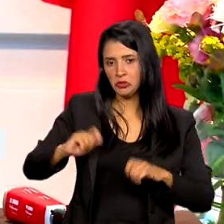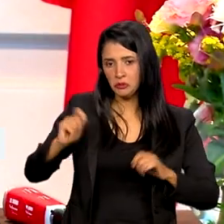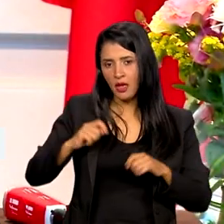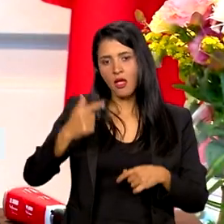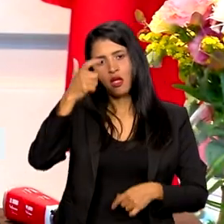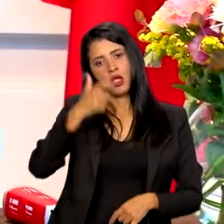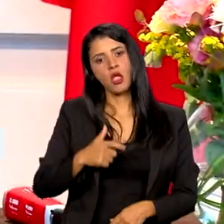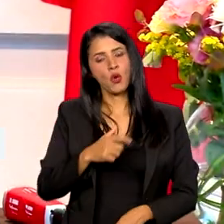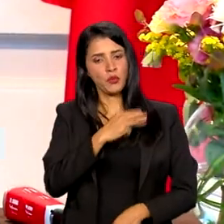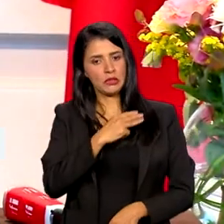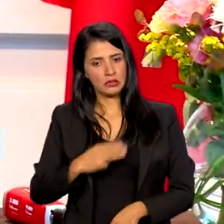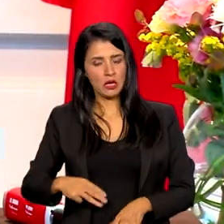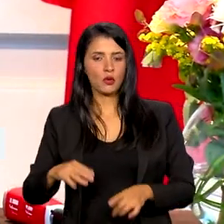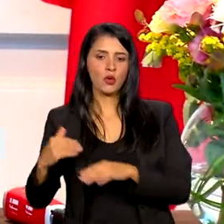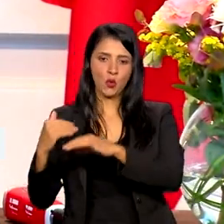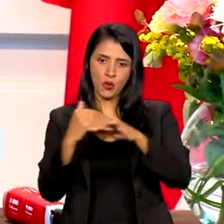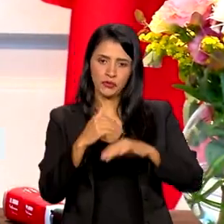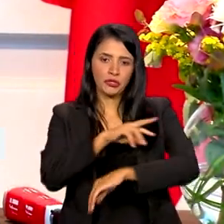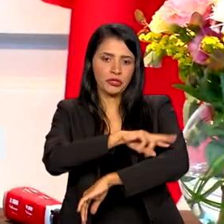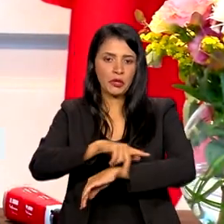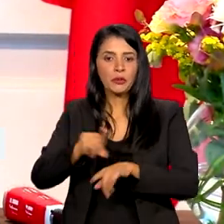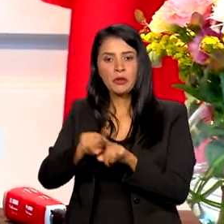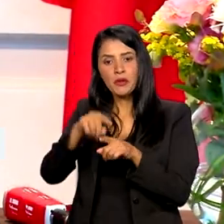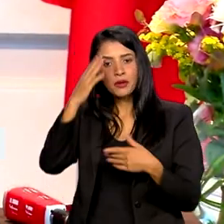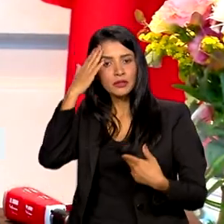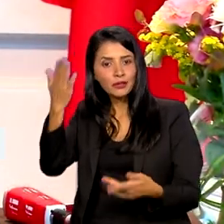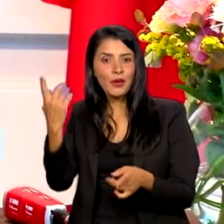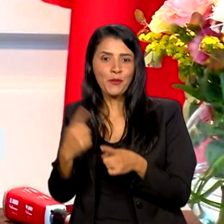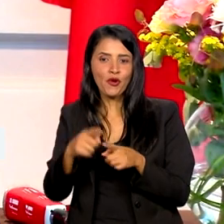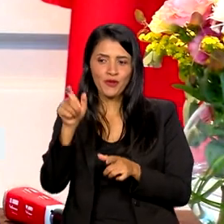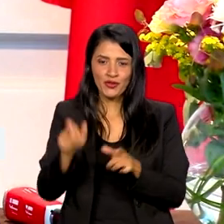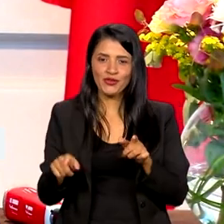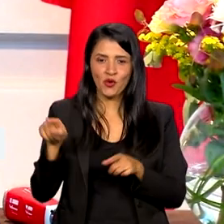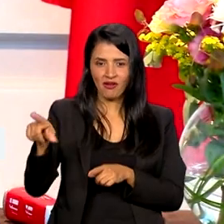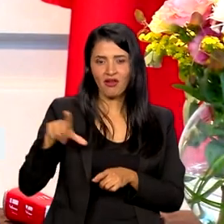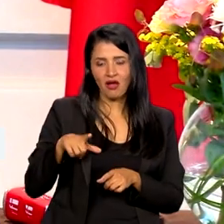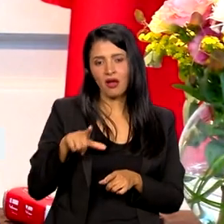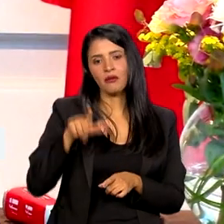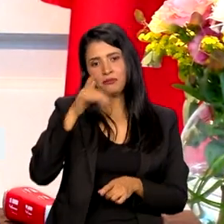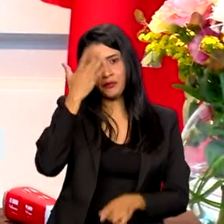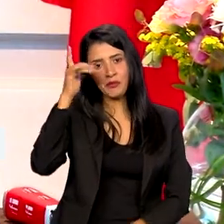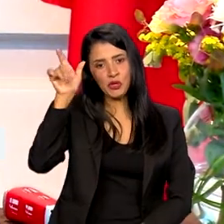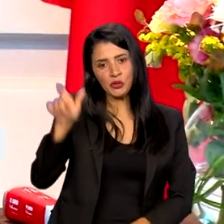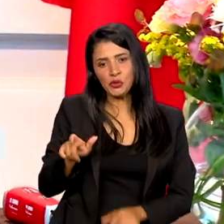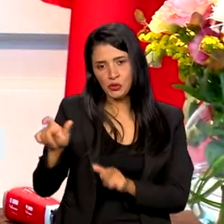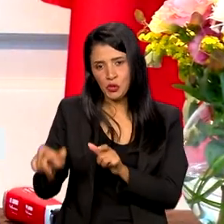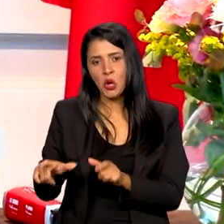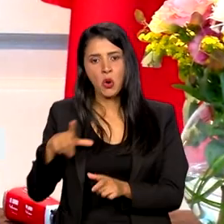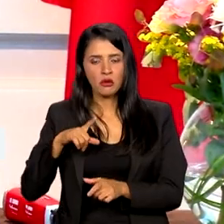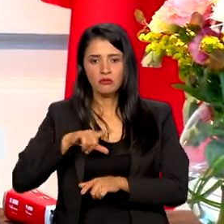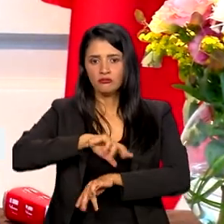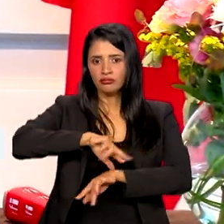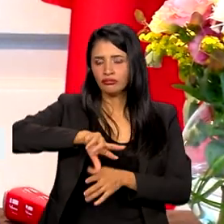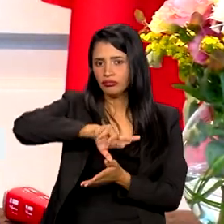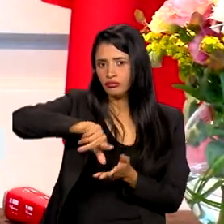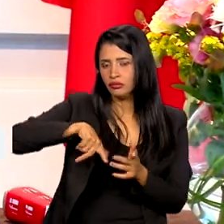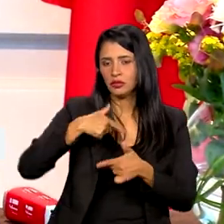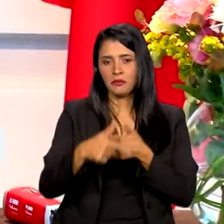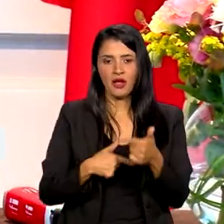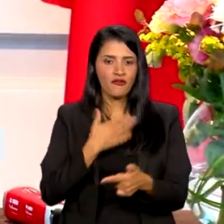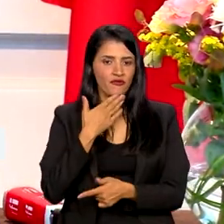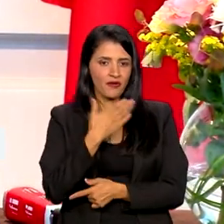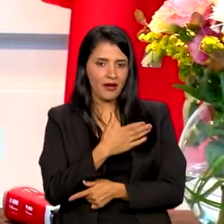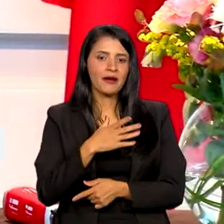Realidade Racial e também agradeci porque muitas das pessoas que estavam lá em cima foram pessoas que fizeram muitas atividades para a